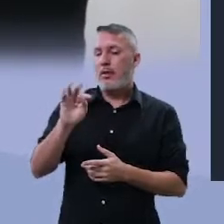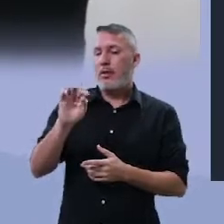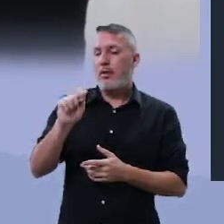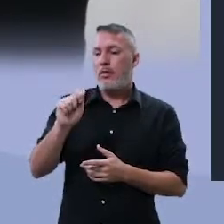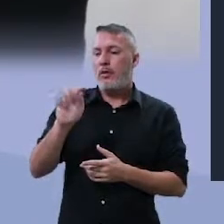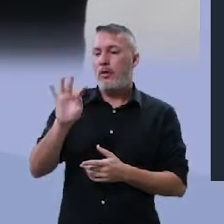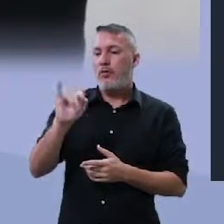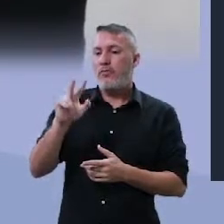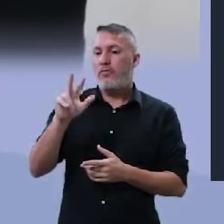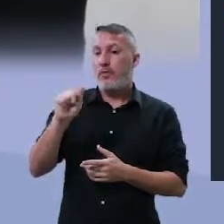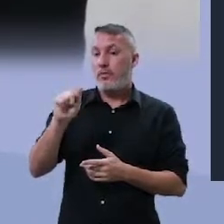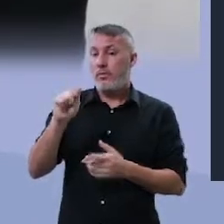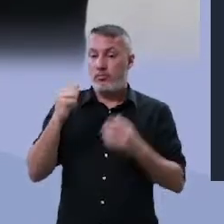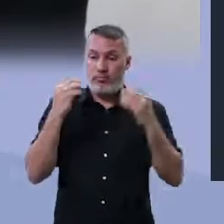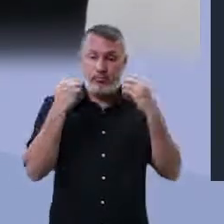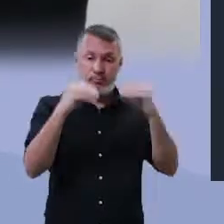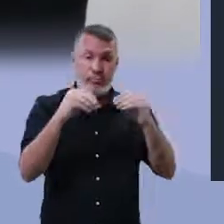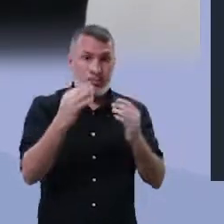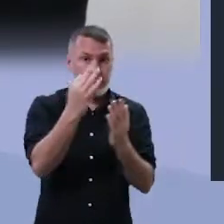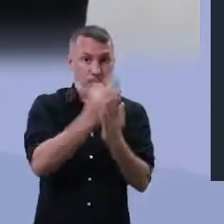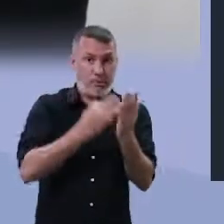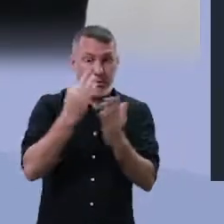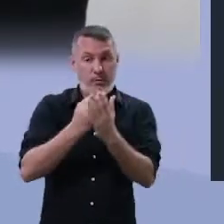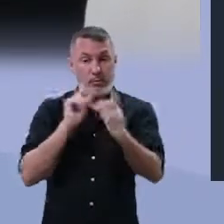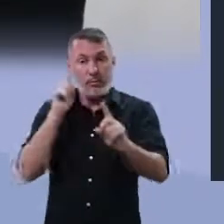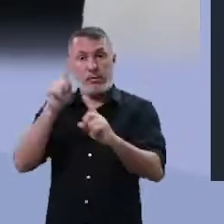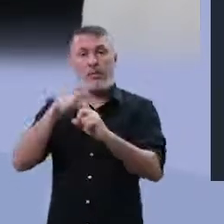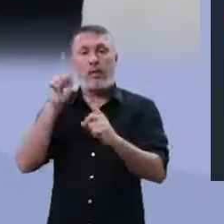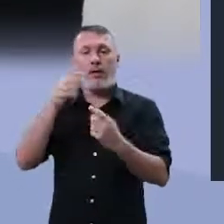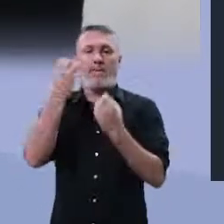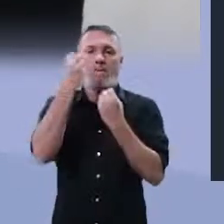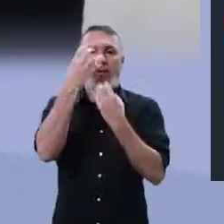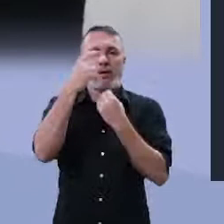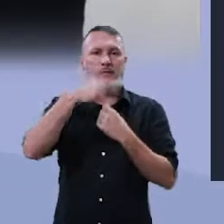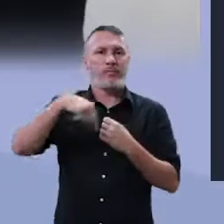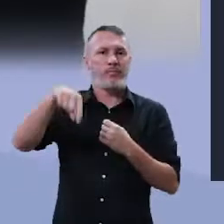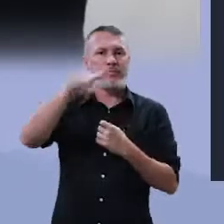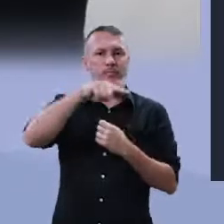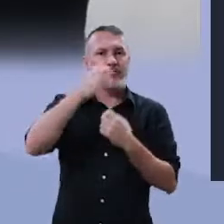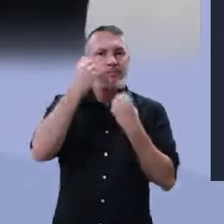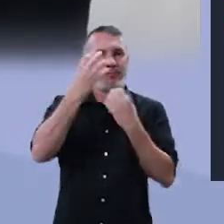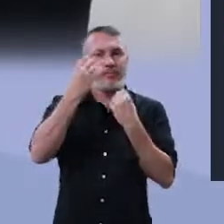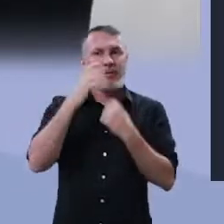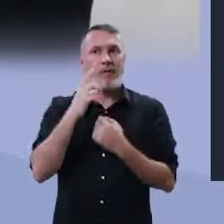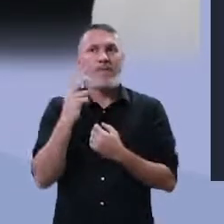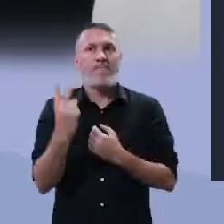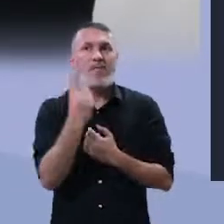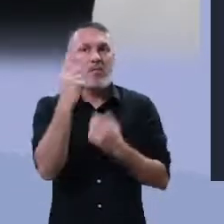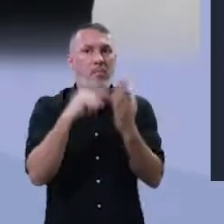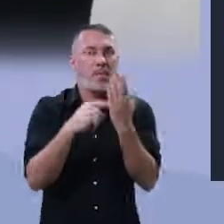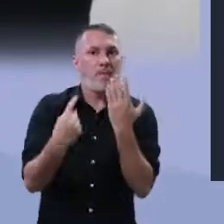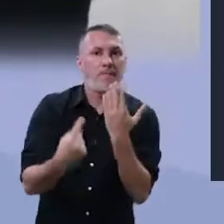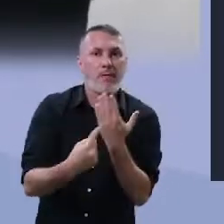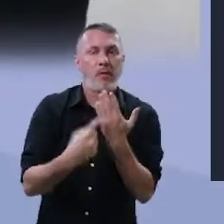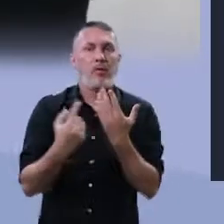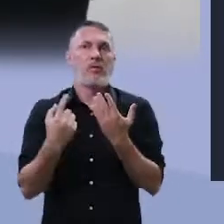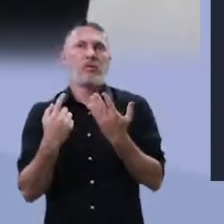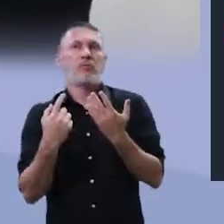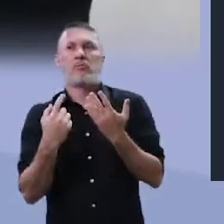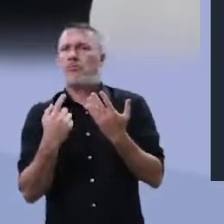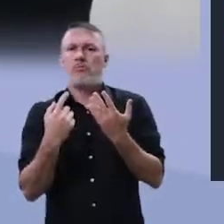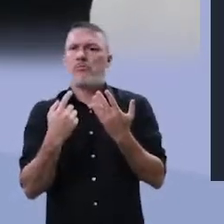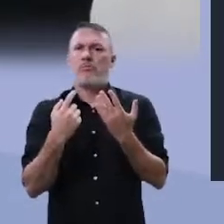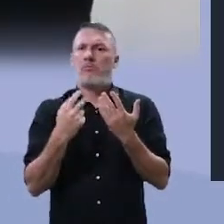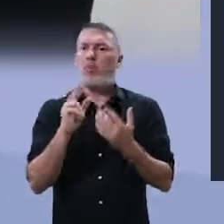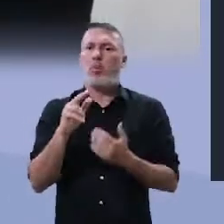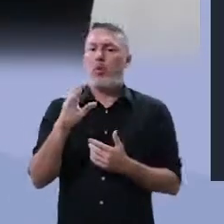ela é colocada no texto com finalidade linguagem informativa. Ela não tem valor metafórico,